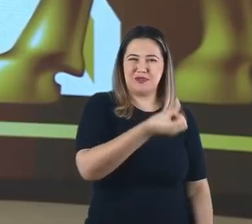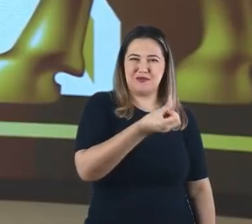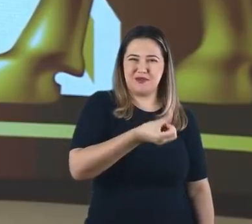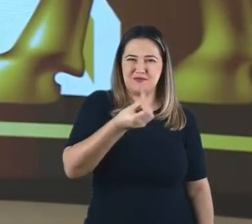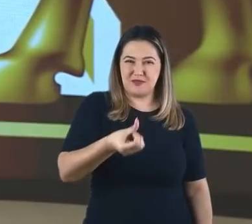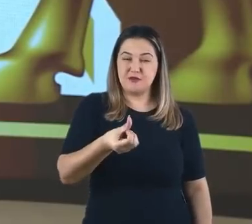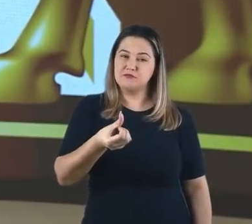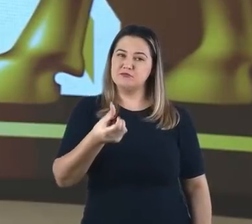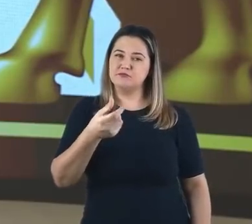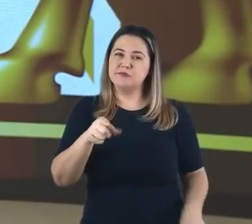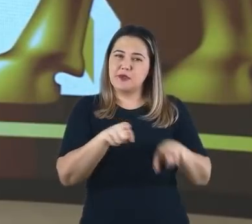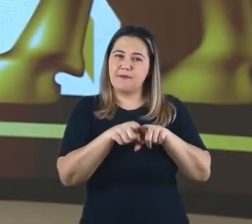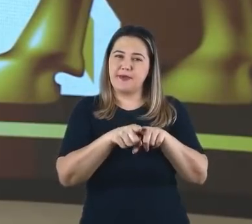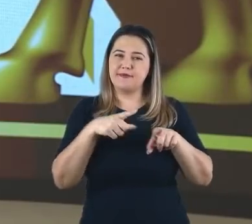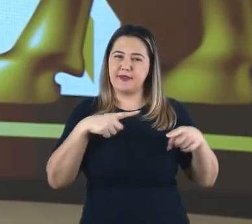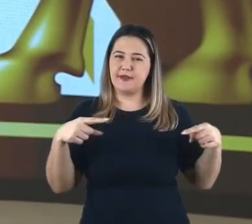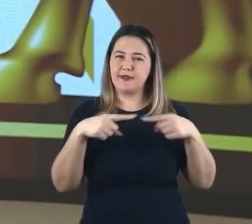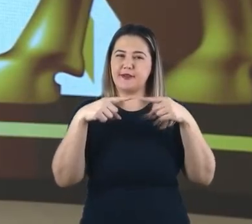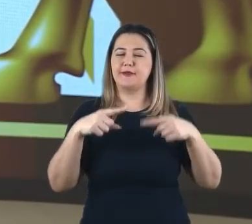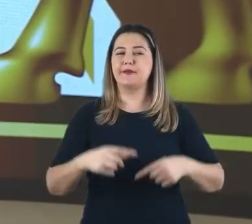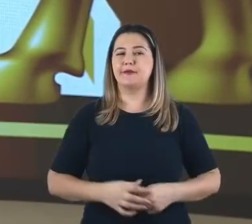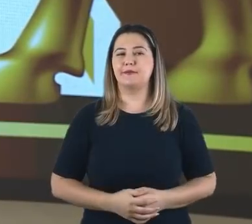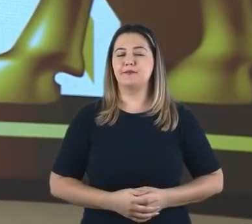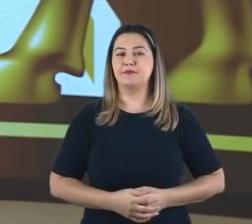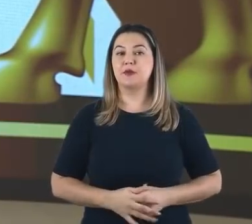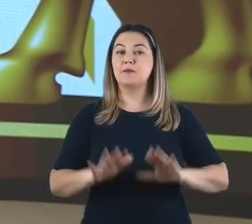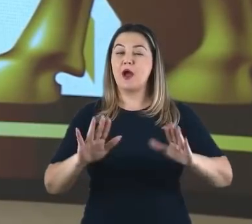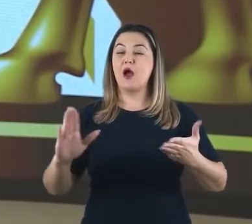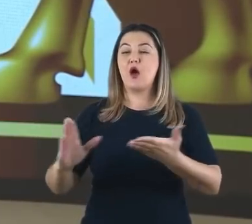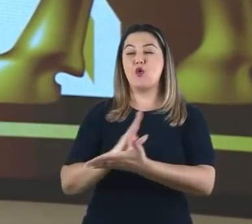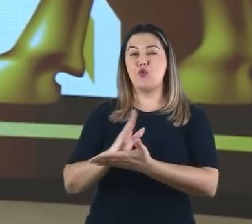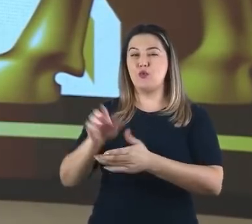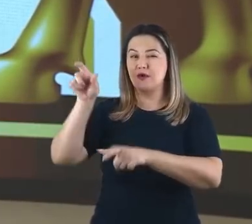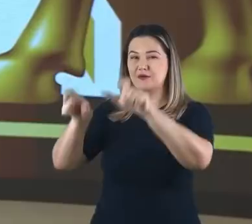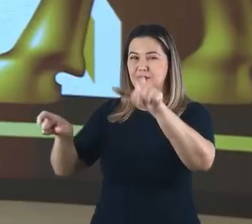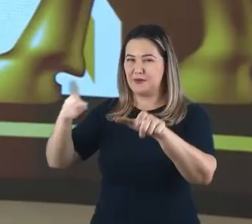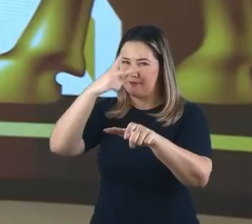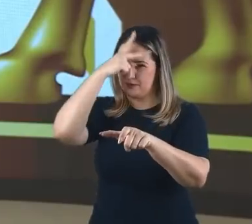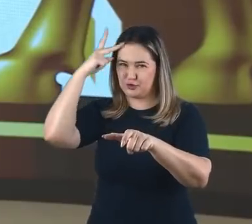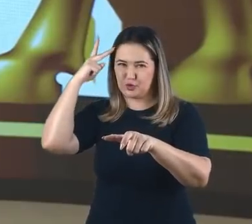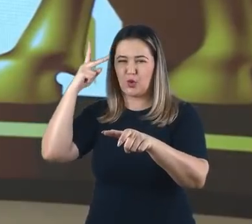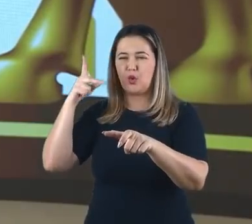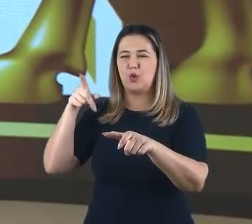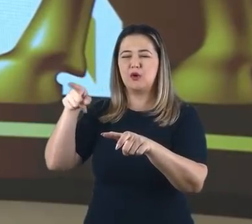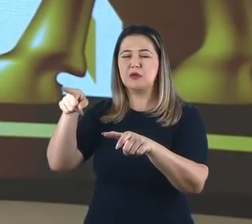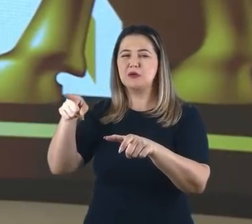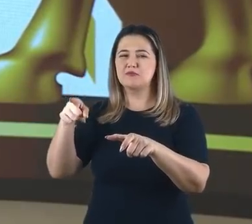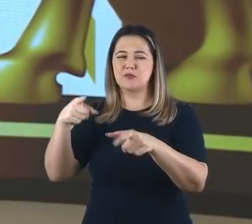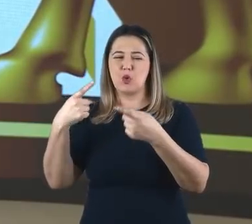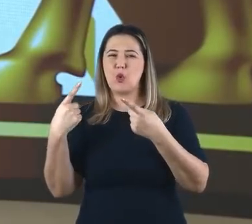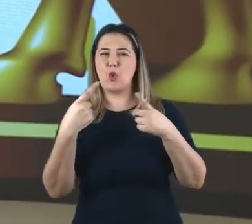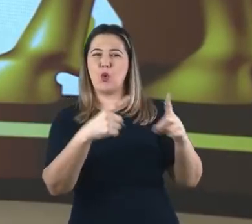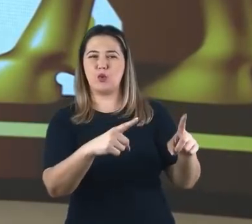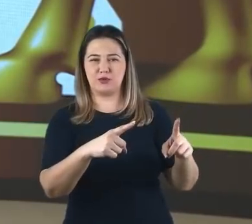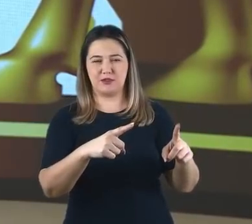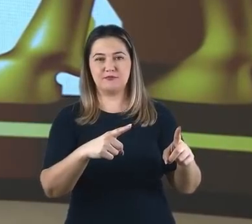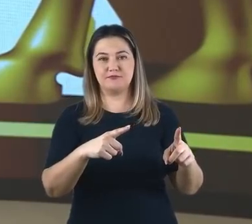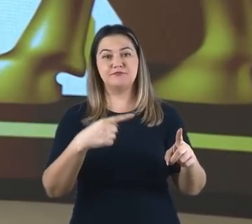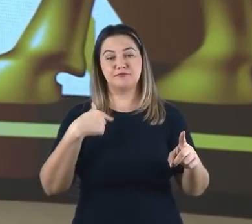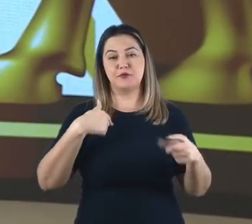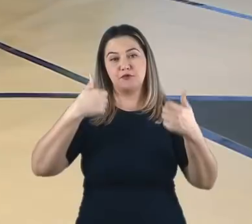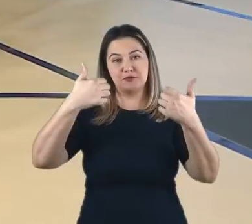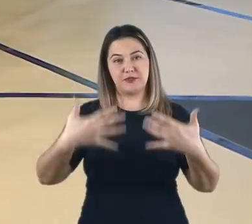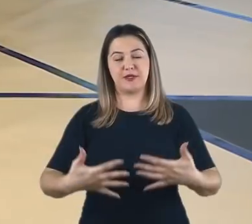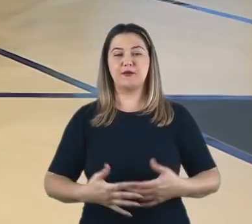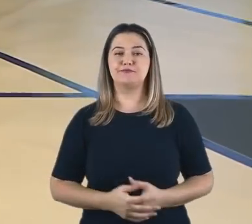detalhe, deixe-me pontuar algo que os críticos às vezes usam para duvidar da precisão histórica do texto de Daniel.